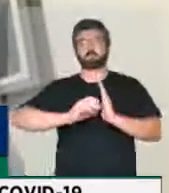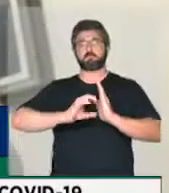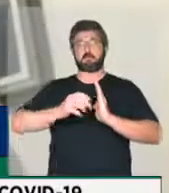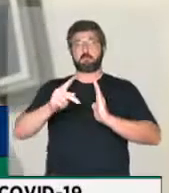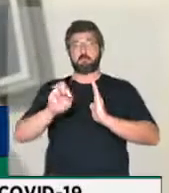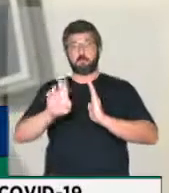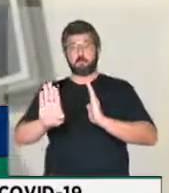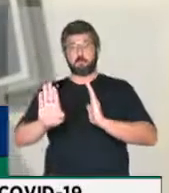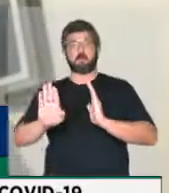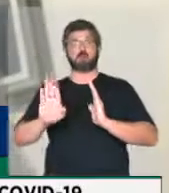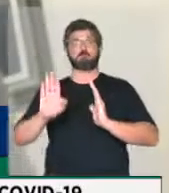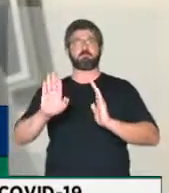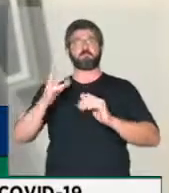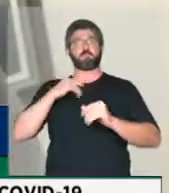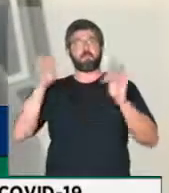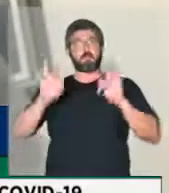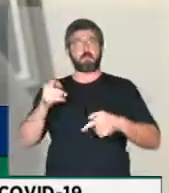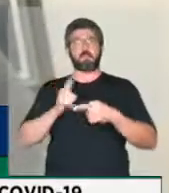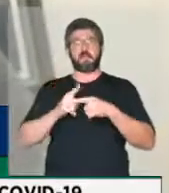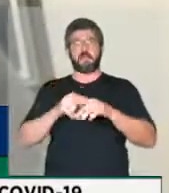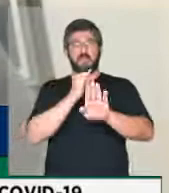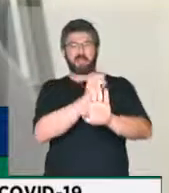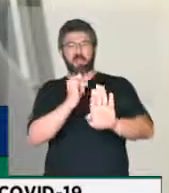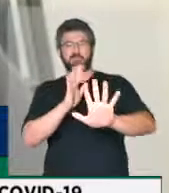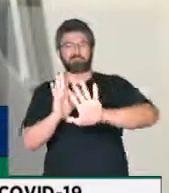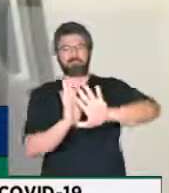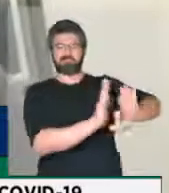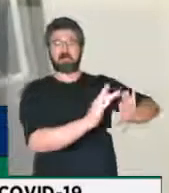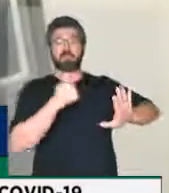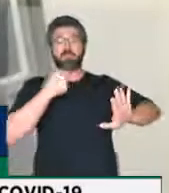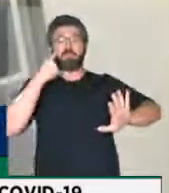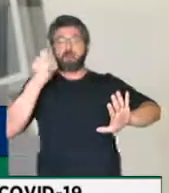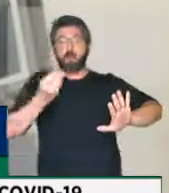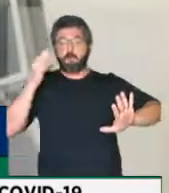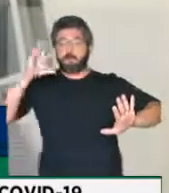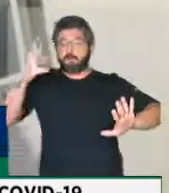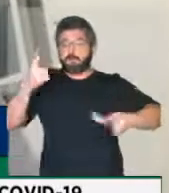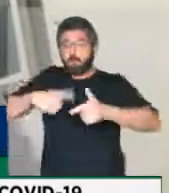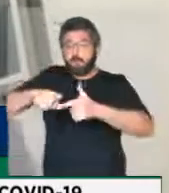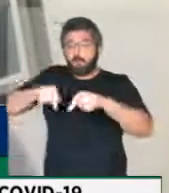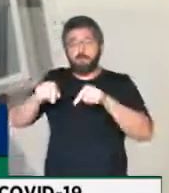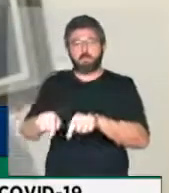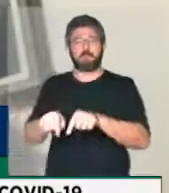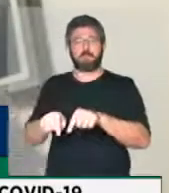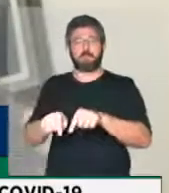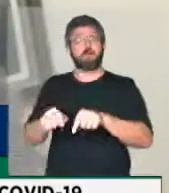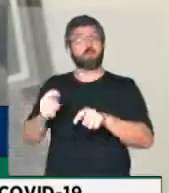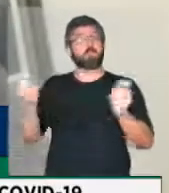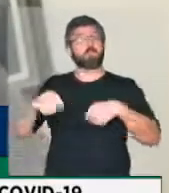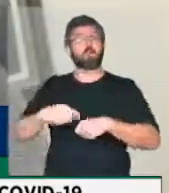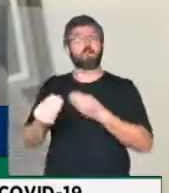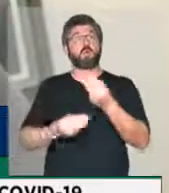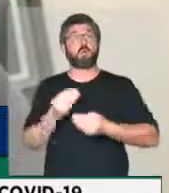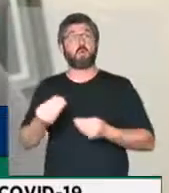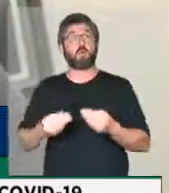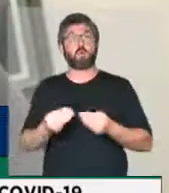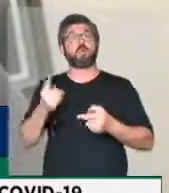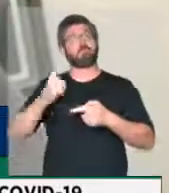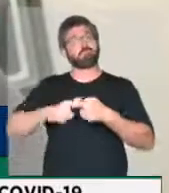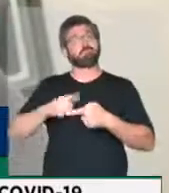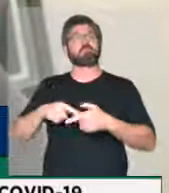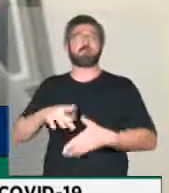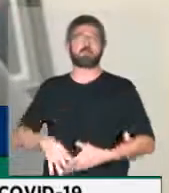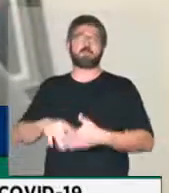diferenças ideológicas nesse momento para que a gente encontrasse uma solução. E essa solução, volto a dizer, só foi possível com a liderança